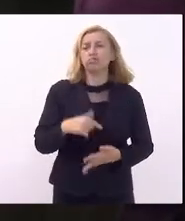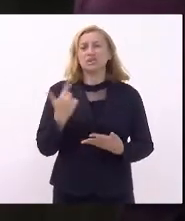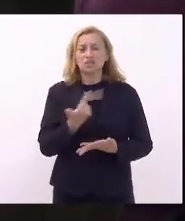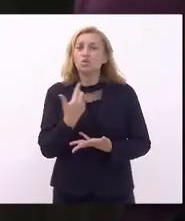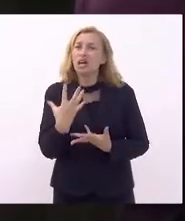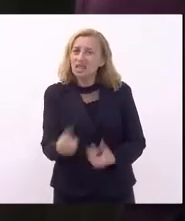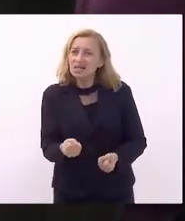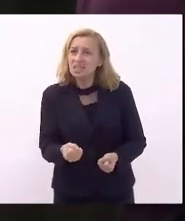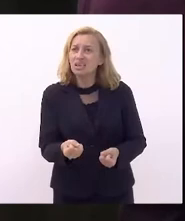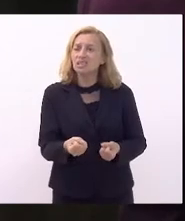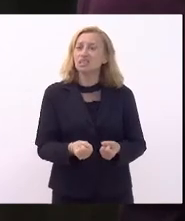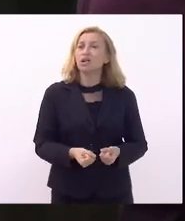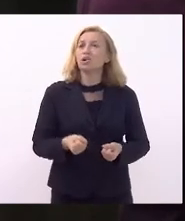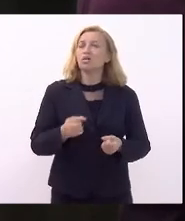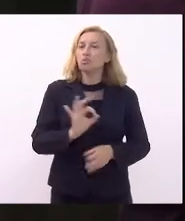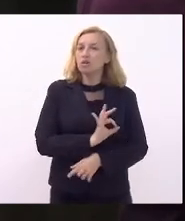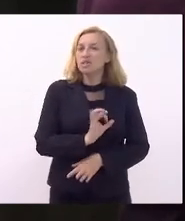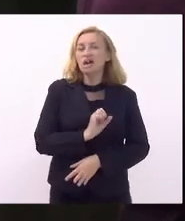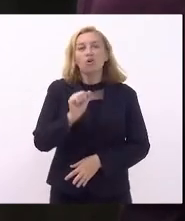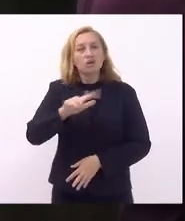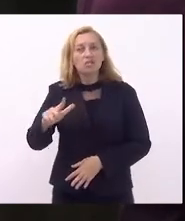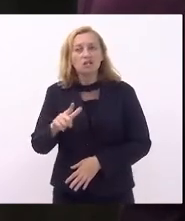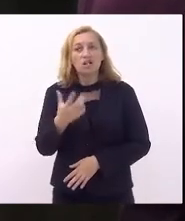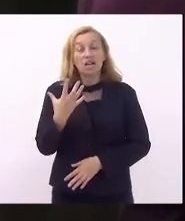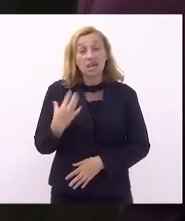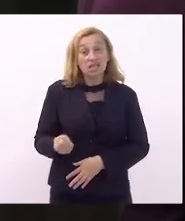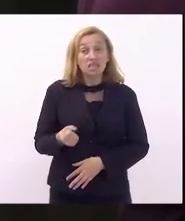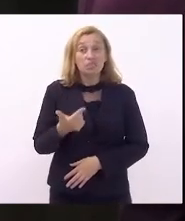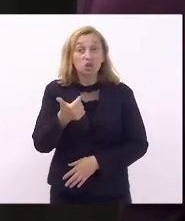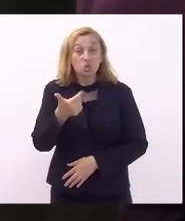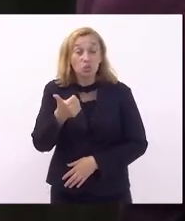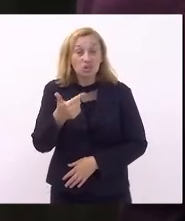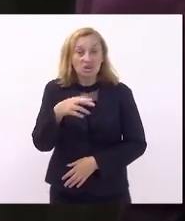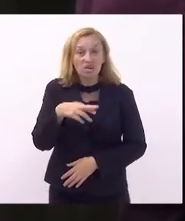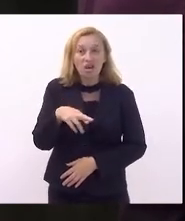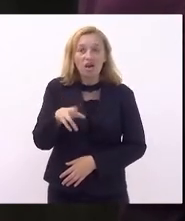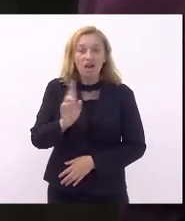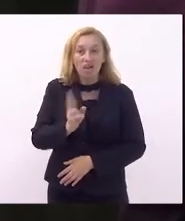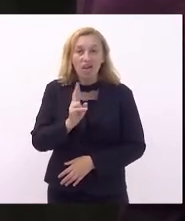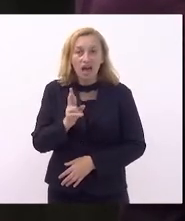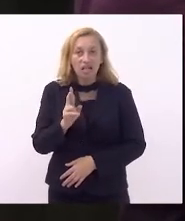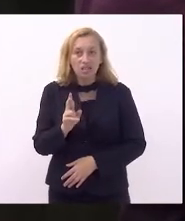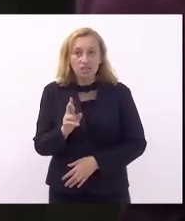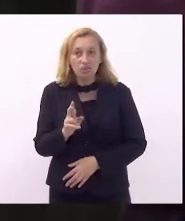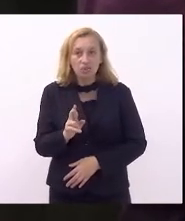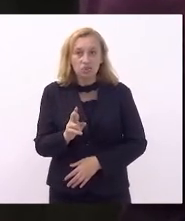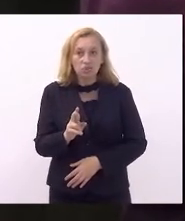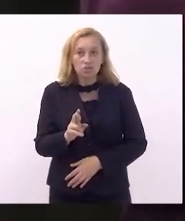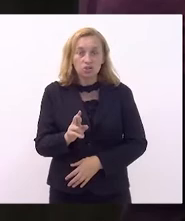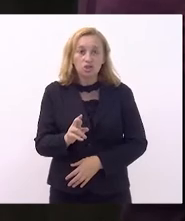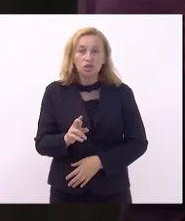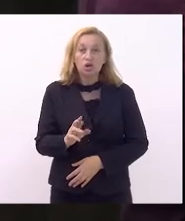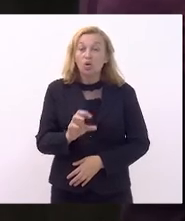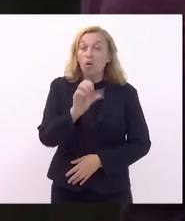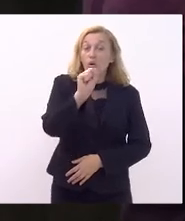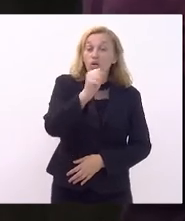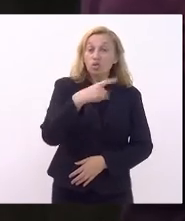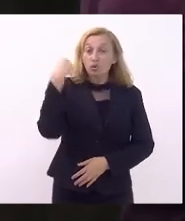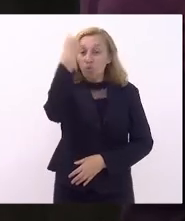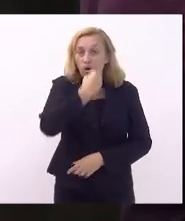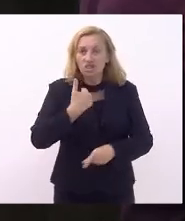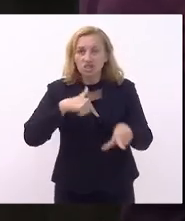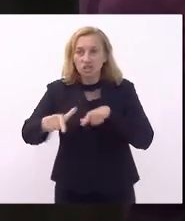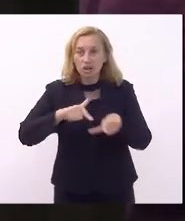aceite que o policial civil receba 12 reais no decorrer de oito plantões para,